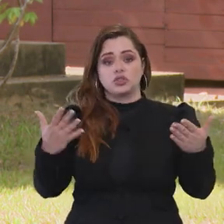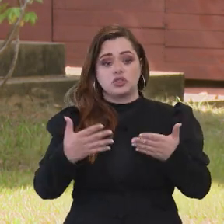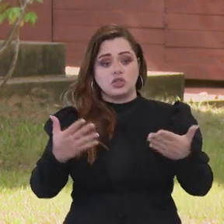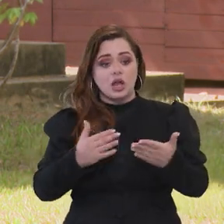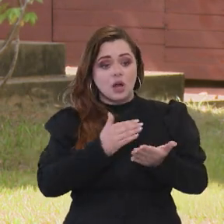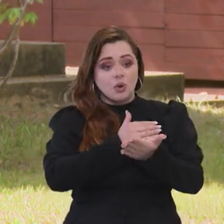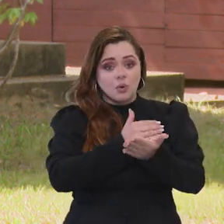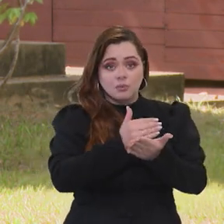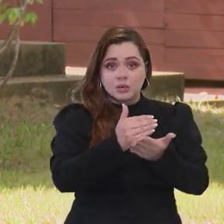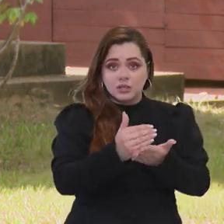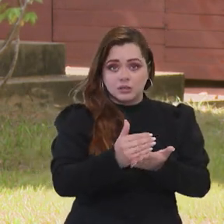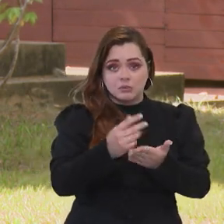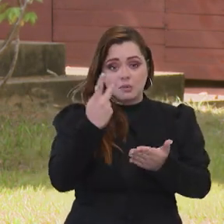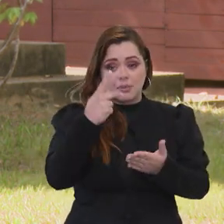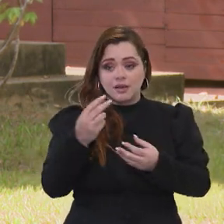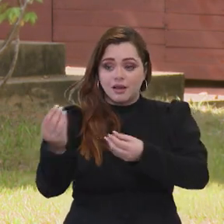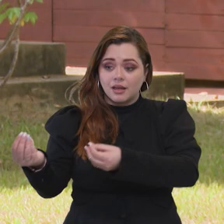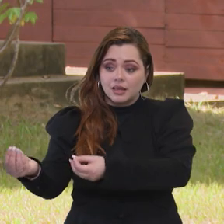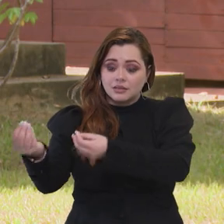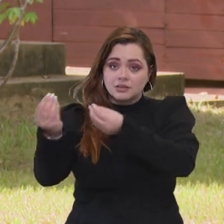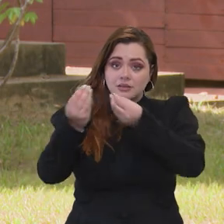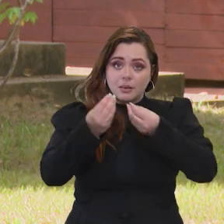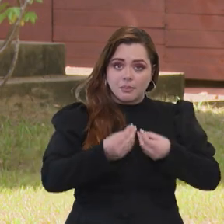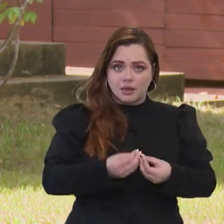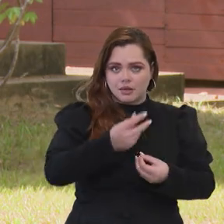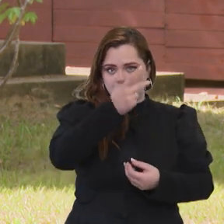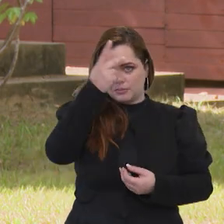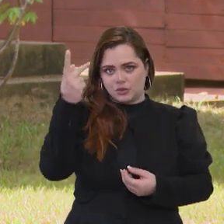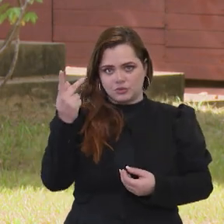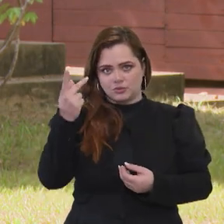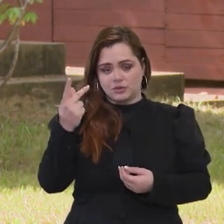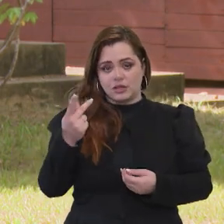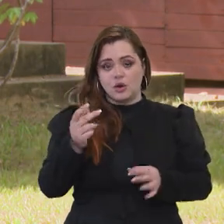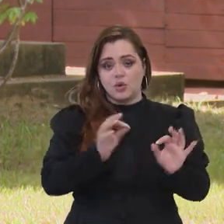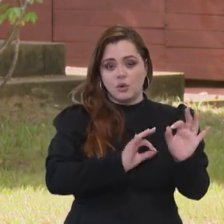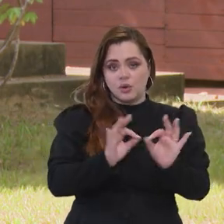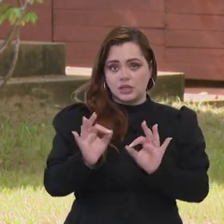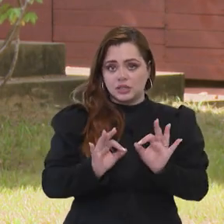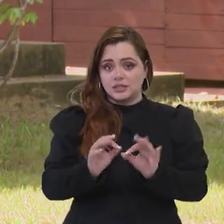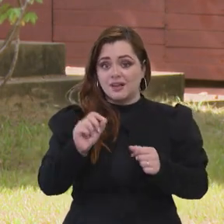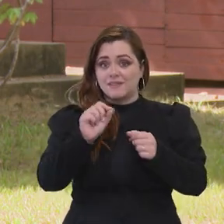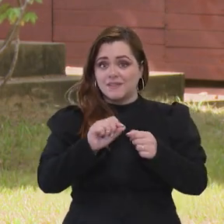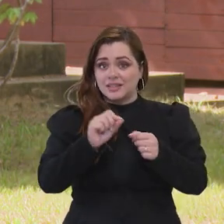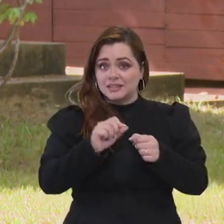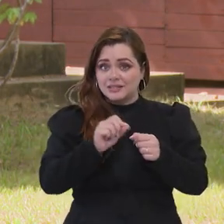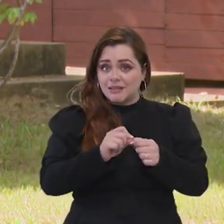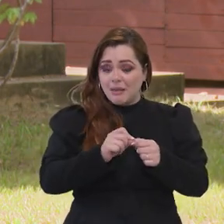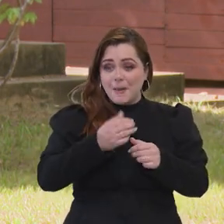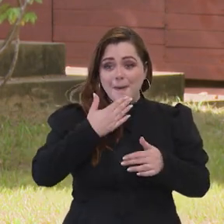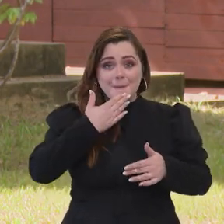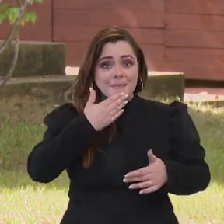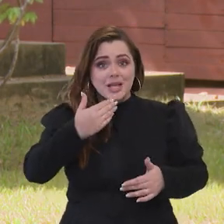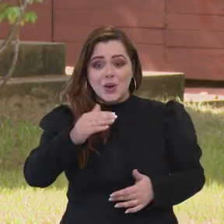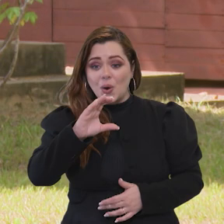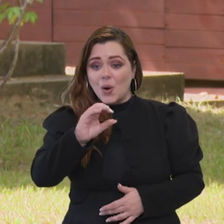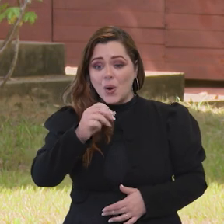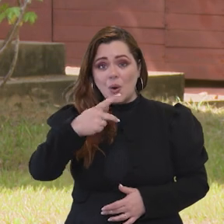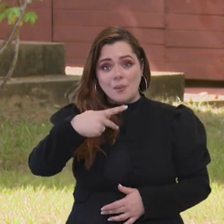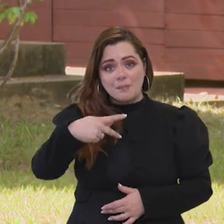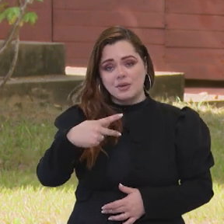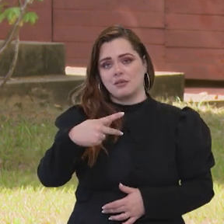nós já começamos para poder recepcionar e fazer uma grande COPES, fazer a melhor COPES de todas. e eu acredito